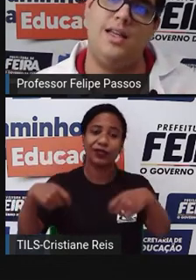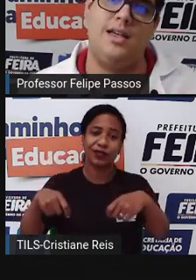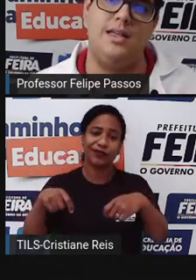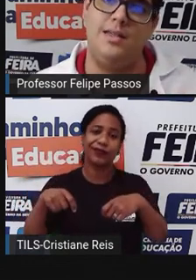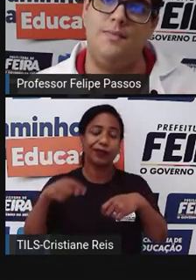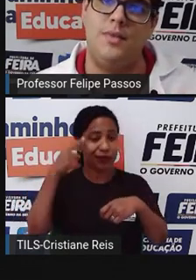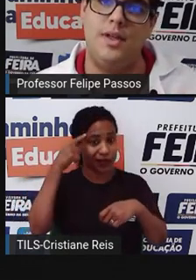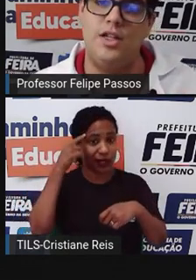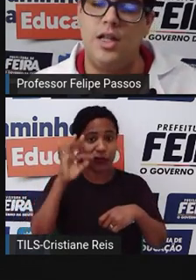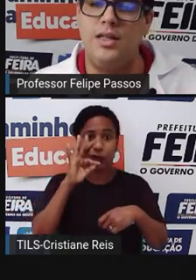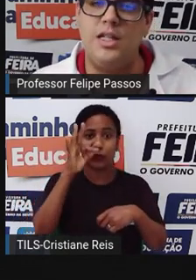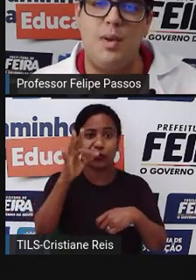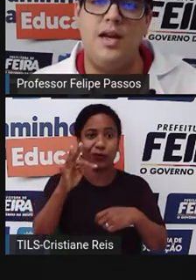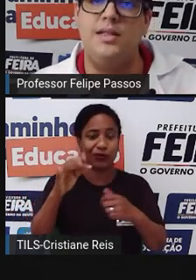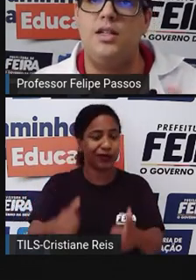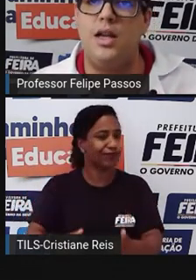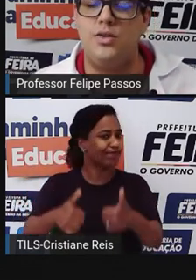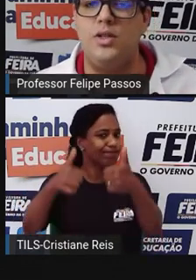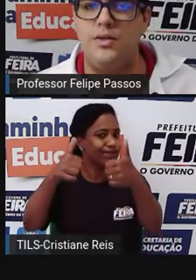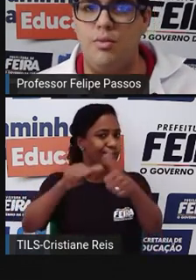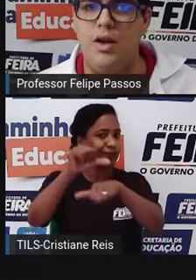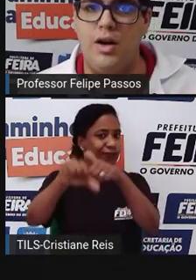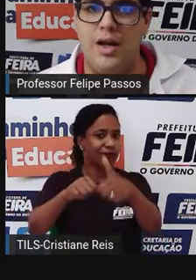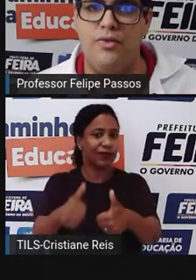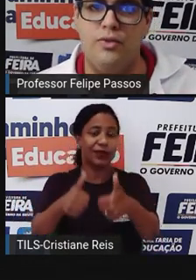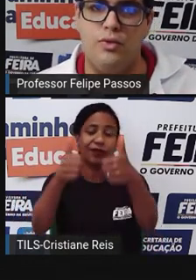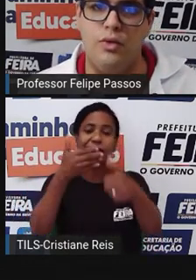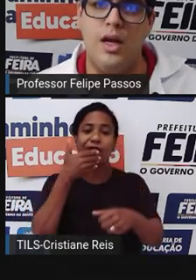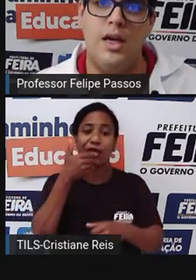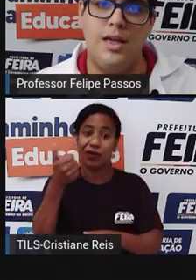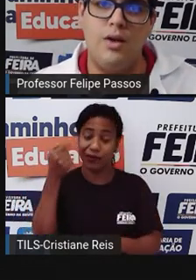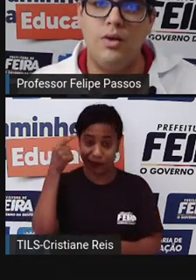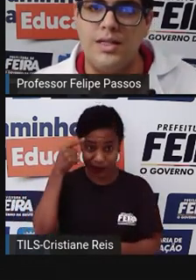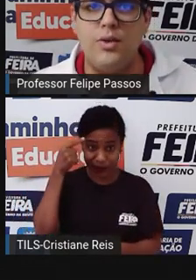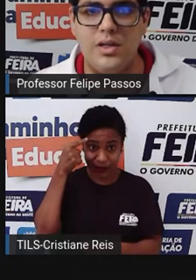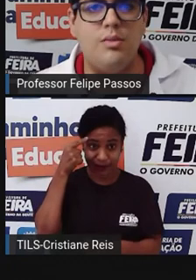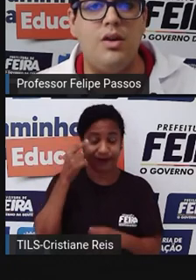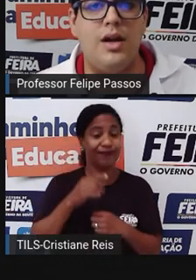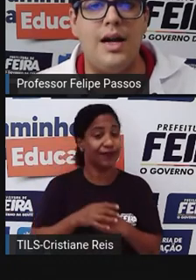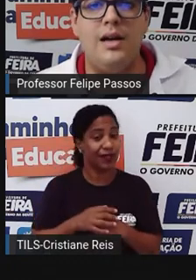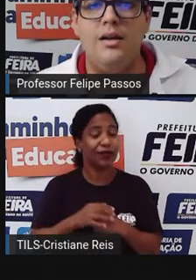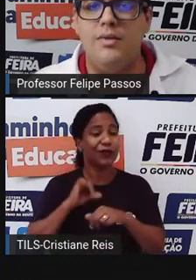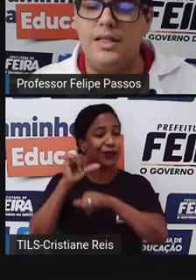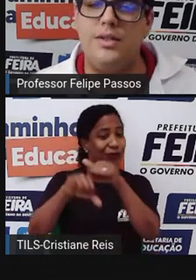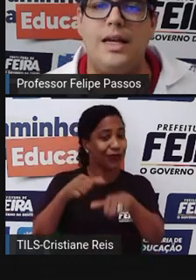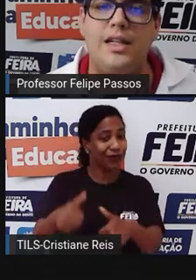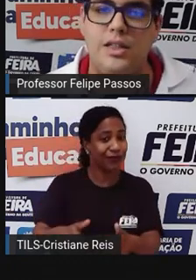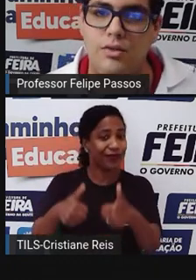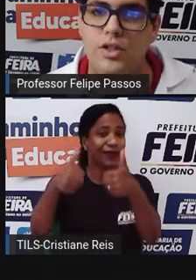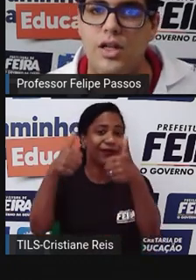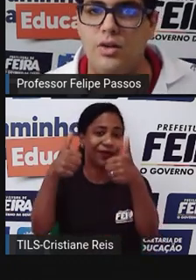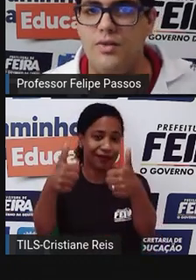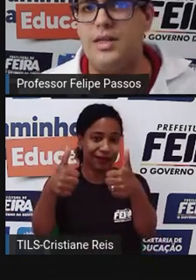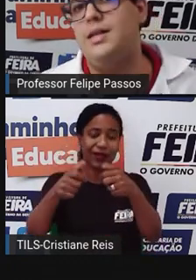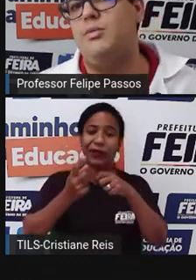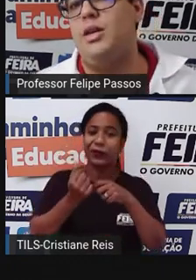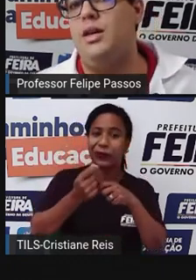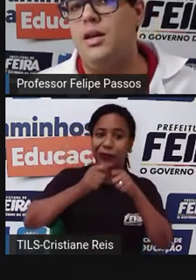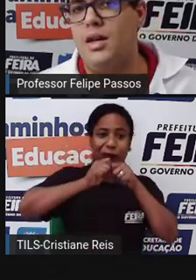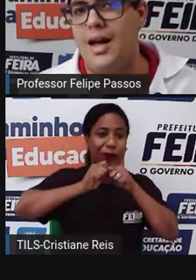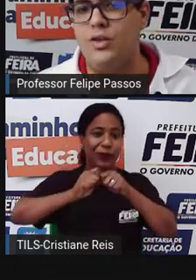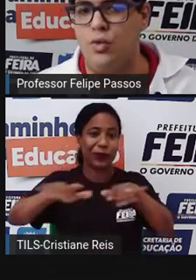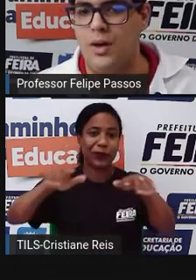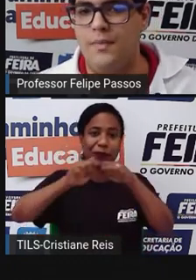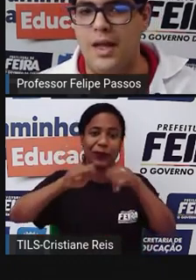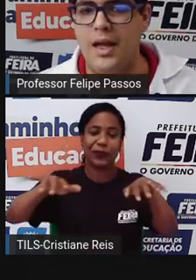a vai sair da crise. A gente tem que ter esperança de que as coisas vão melhorar no futuro. E aí, quando essa coisa melhorar, você não sair gastando o dinheiro que você receber